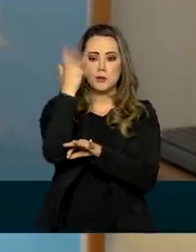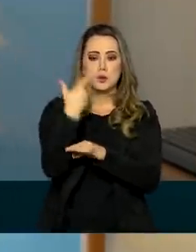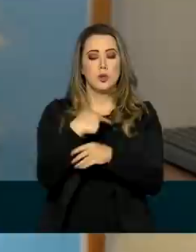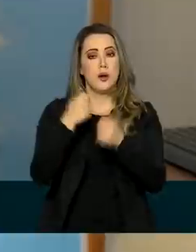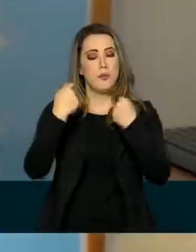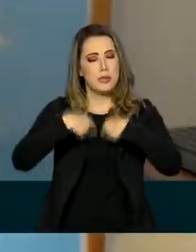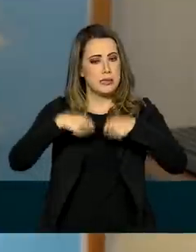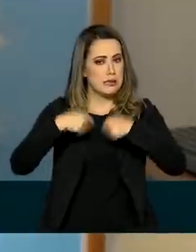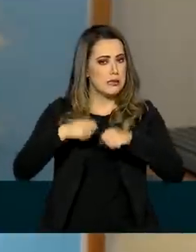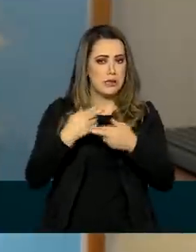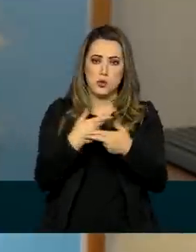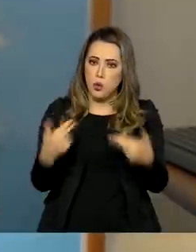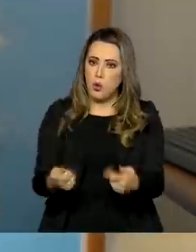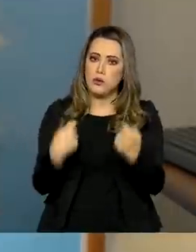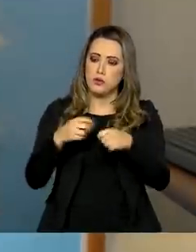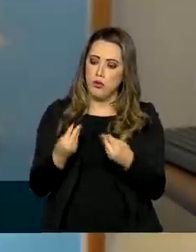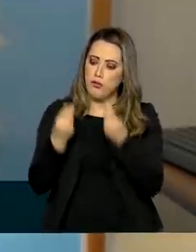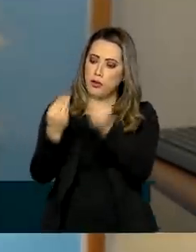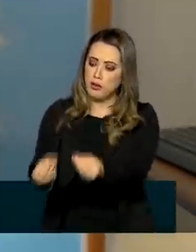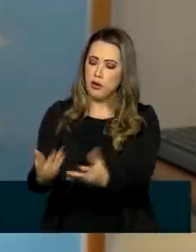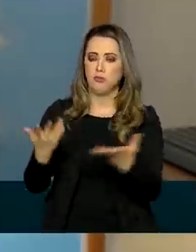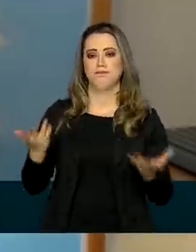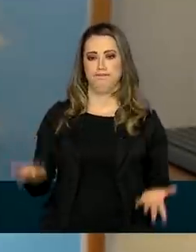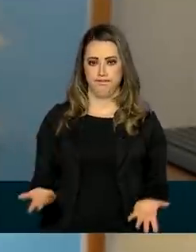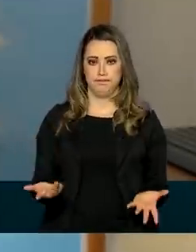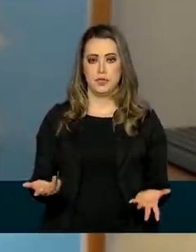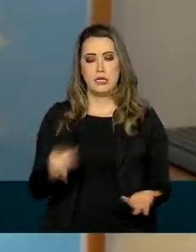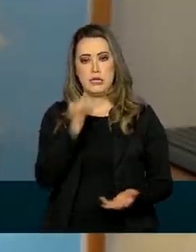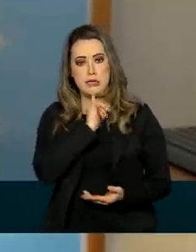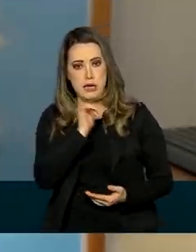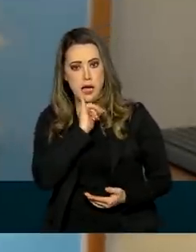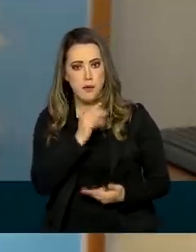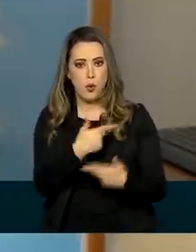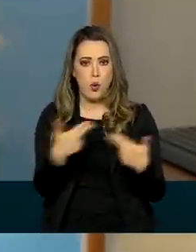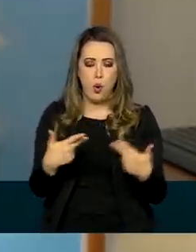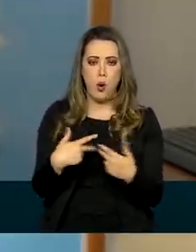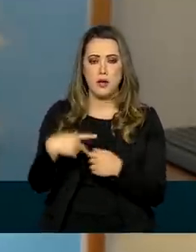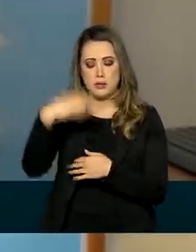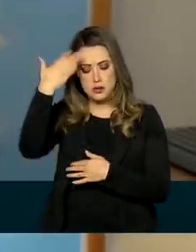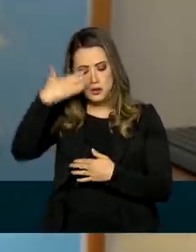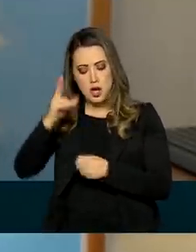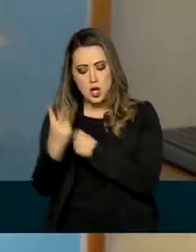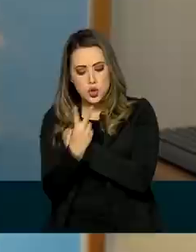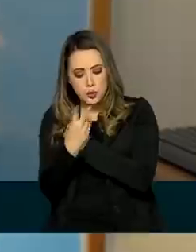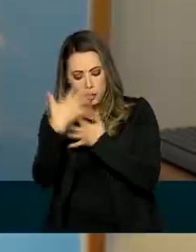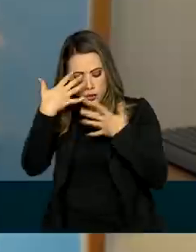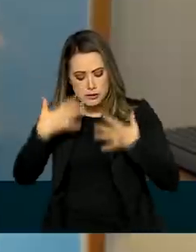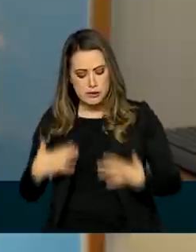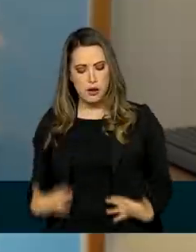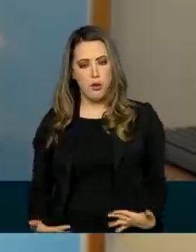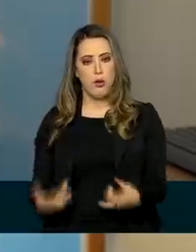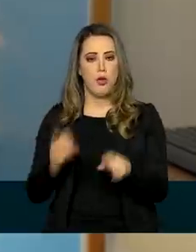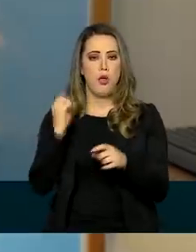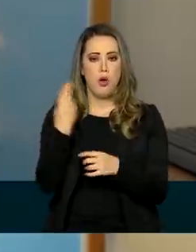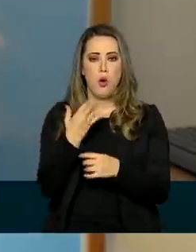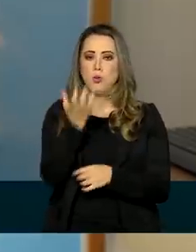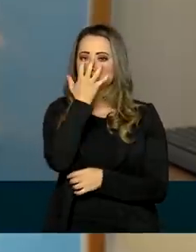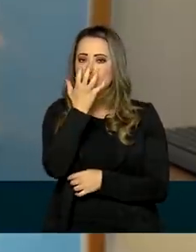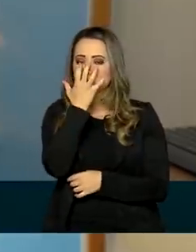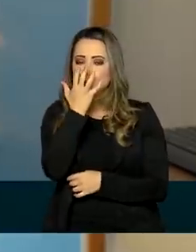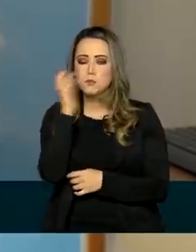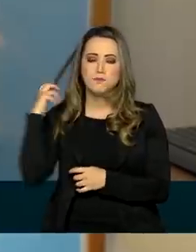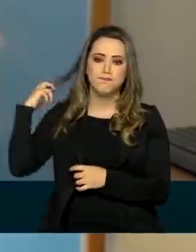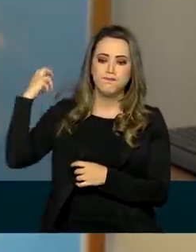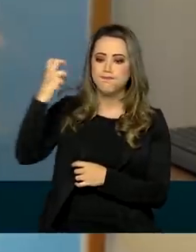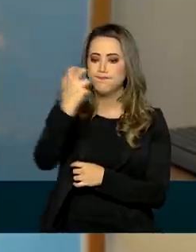logística necessária para assim fazer. Estamos falando de equipamentos de proteção individual, equipamentos de proteção respiratória,